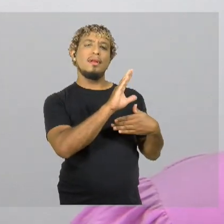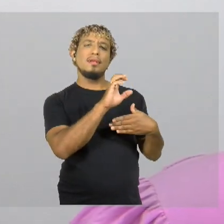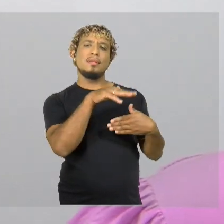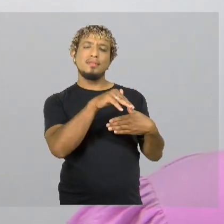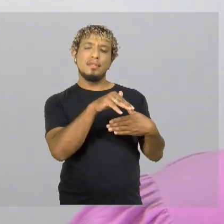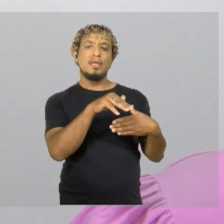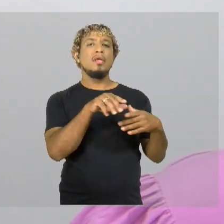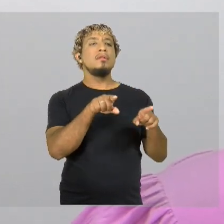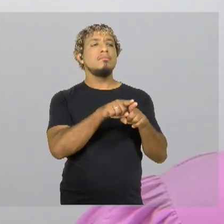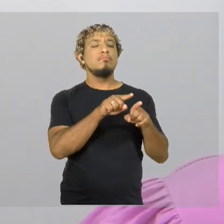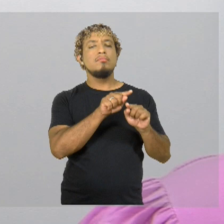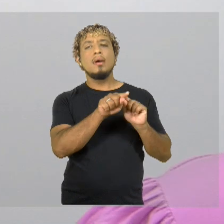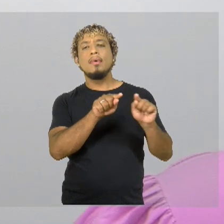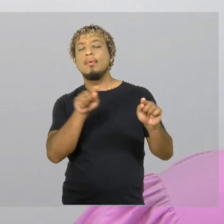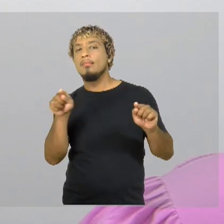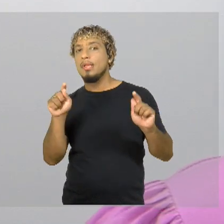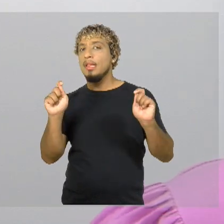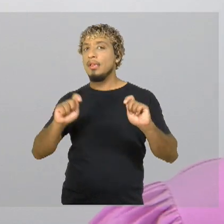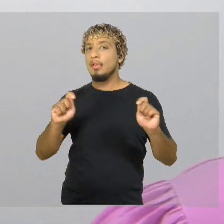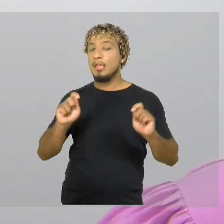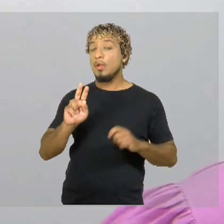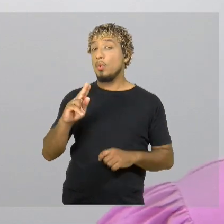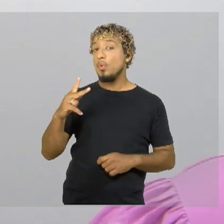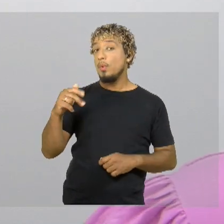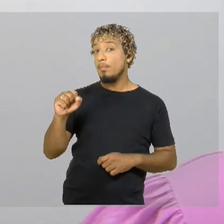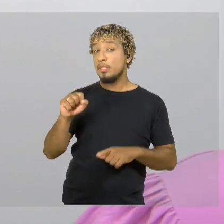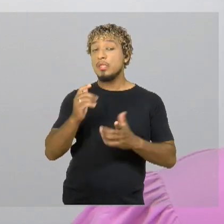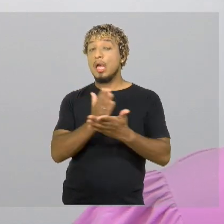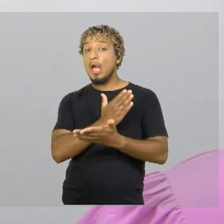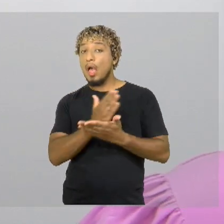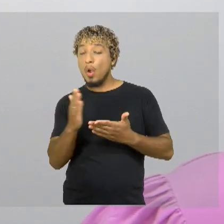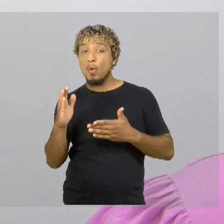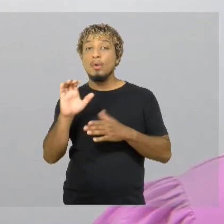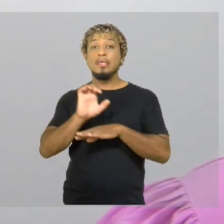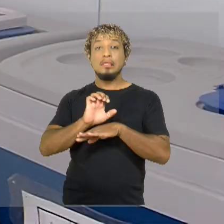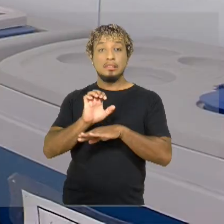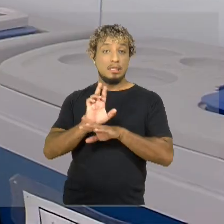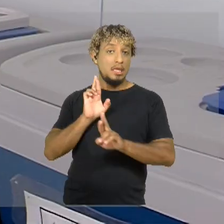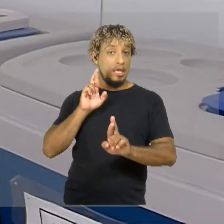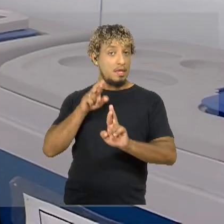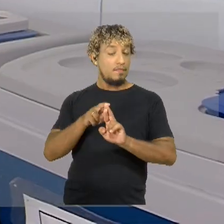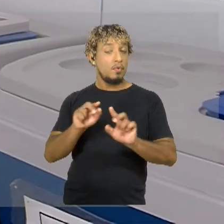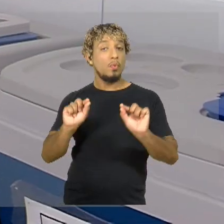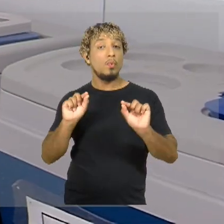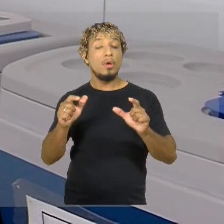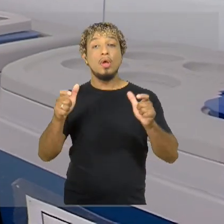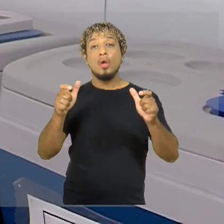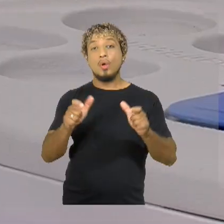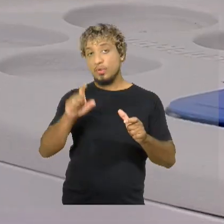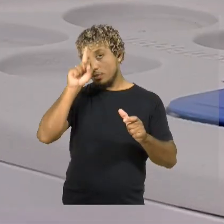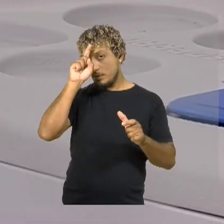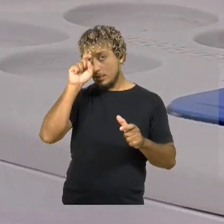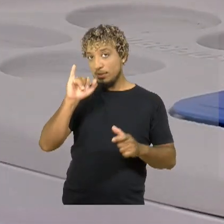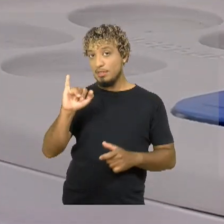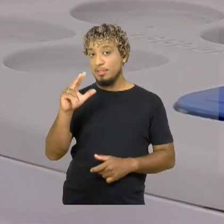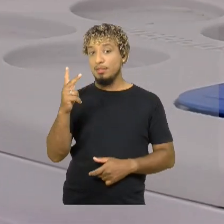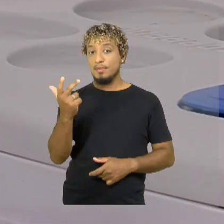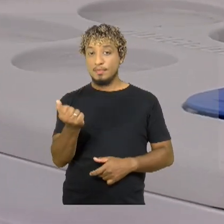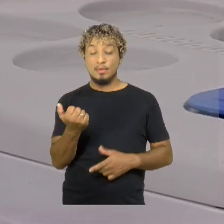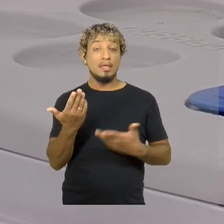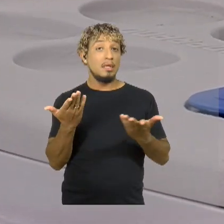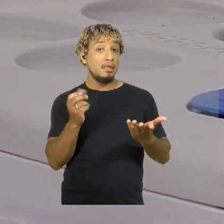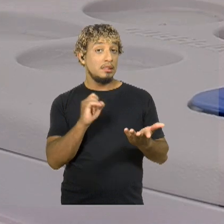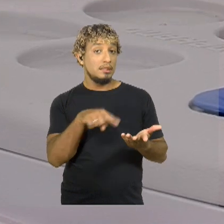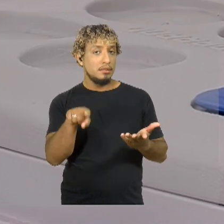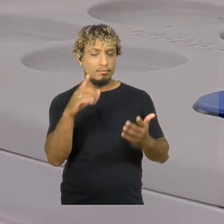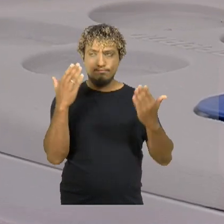Então, isso. As unidades de pronto atendimento, que são as UPAs, e outras unidades do Estado, hoje a nossa referência é o Hospital da Ilha, tá? Então,